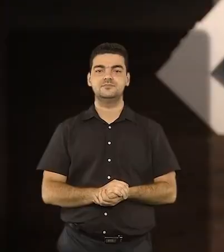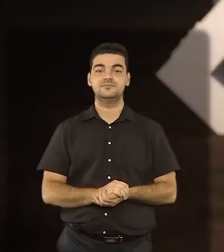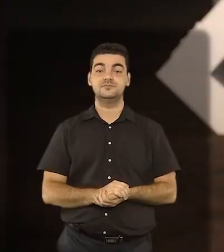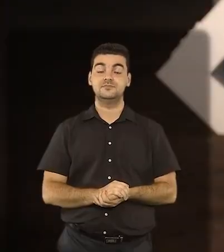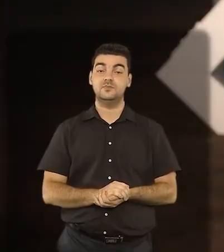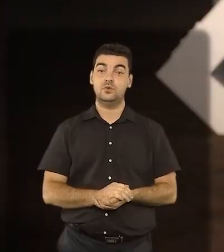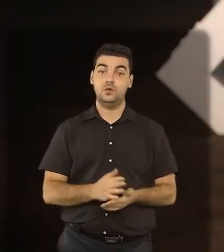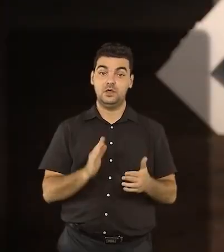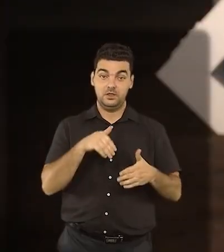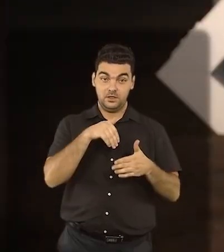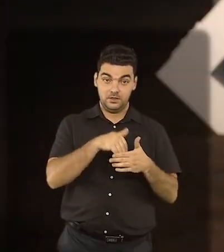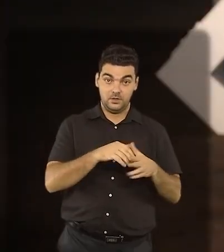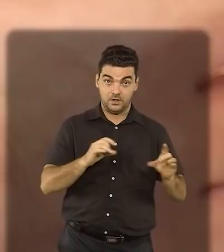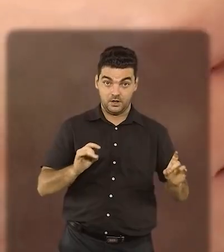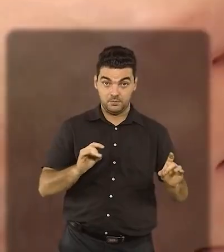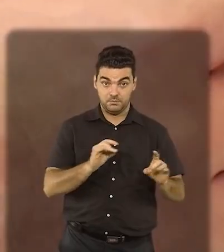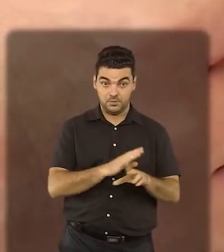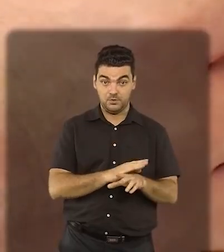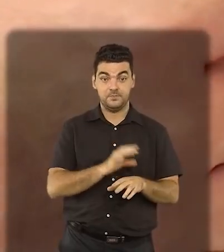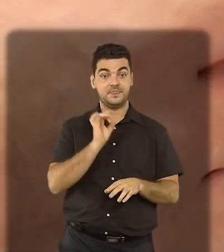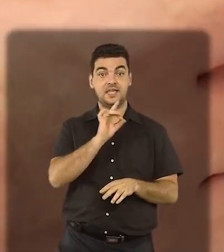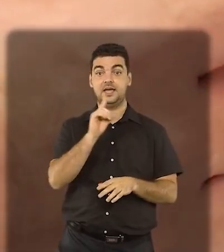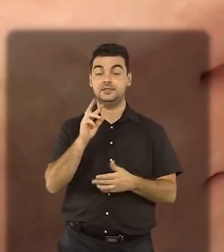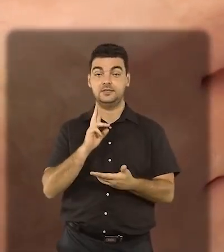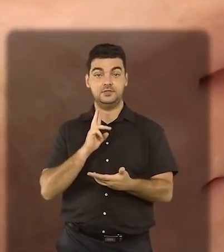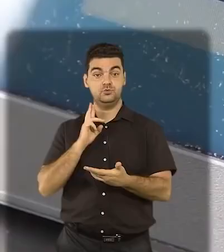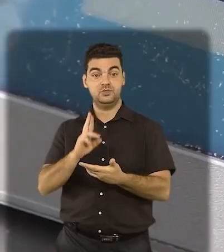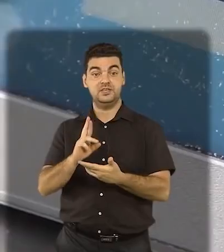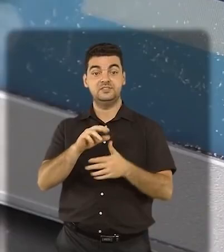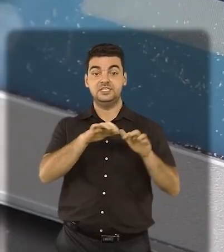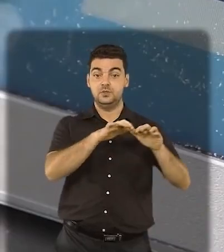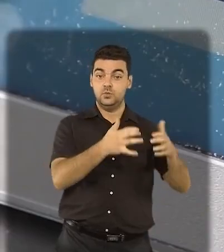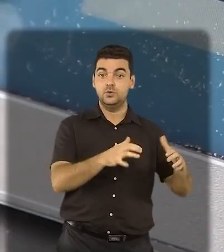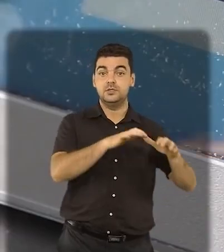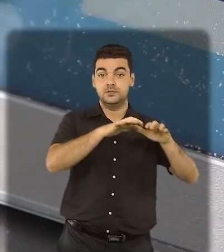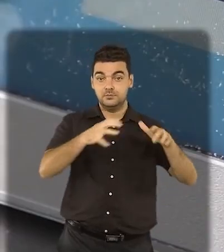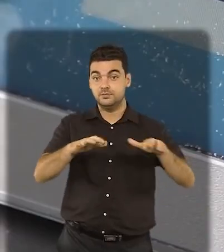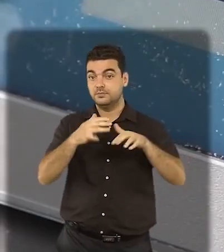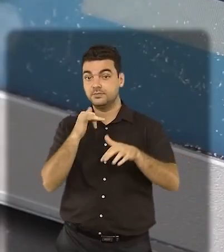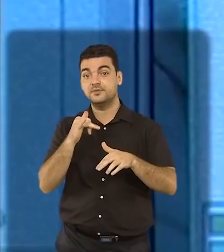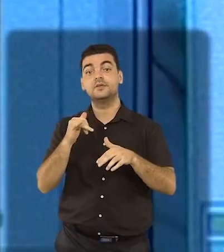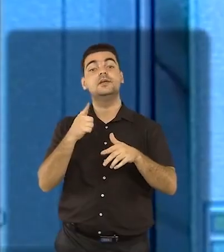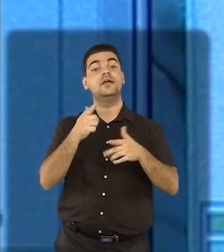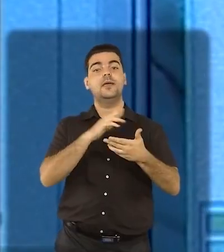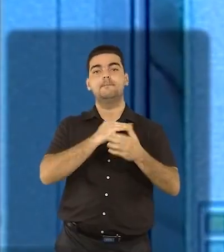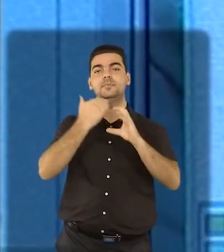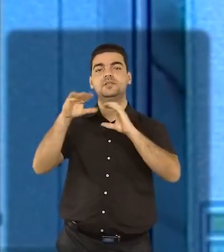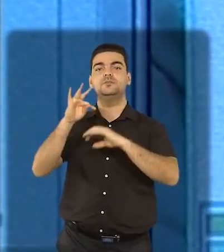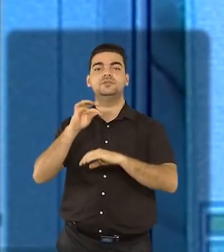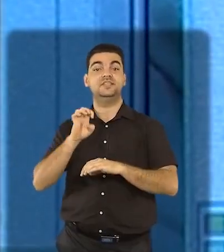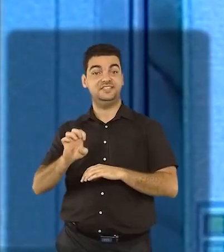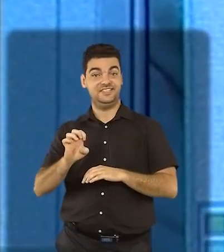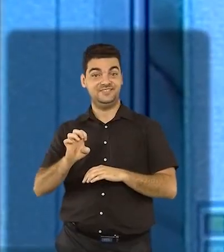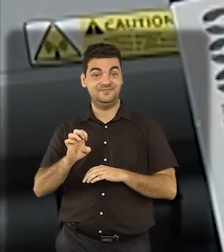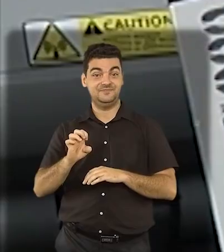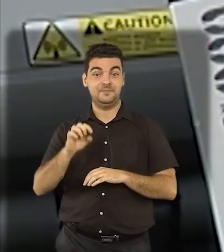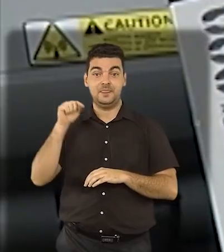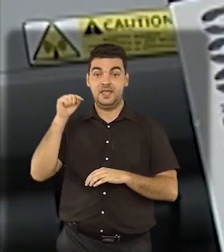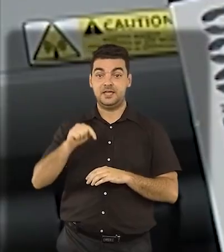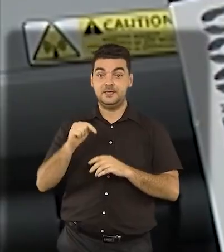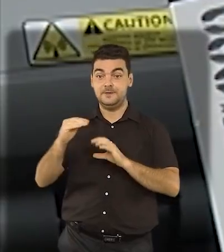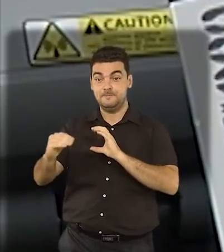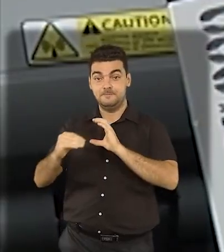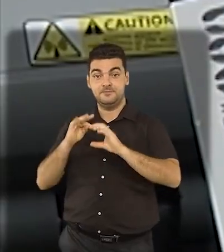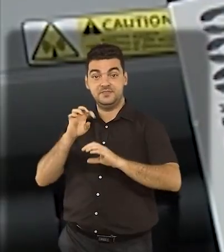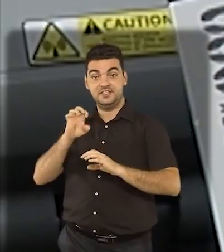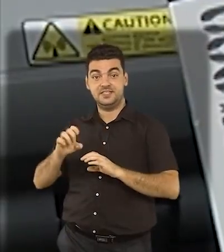Finalizada a votação, os resultados de cada urna são enviados para totalização no TSE. O envio se